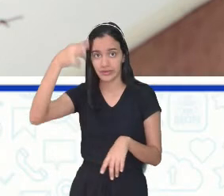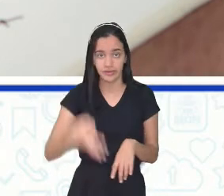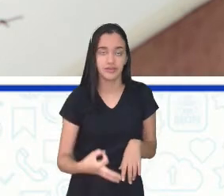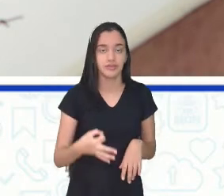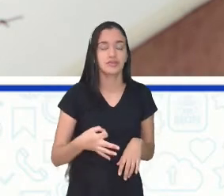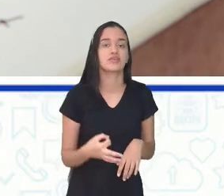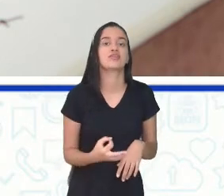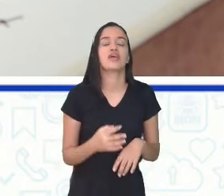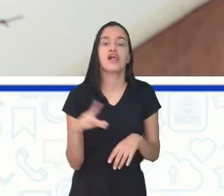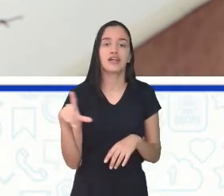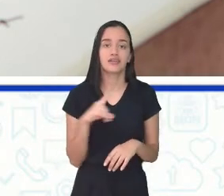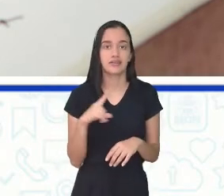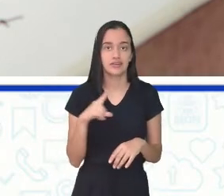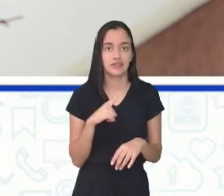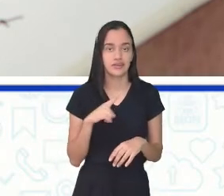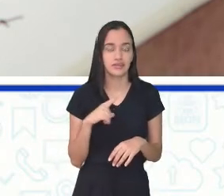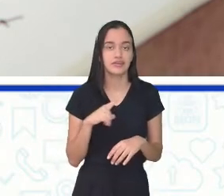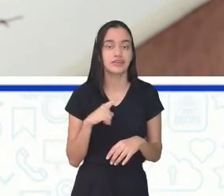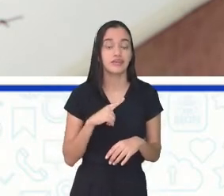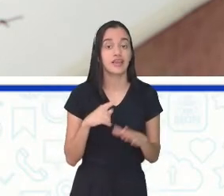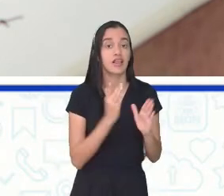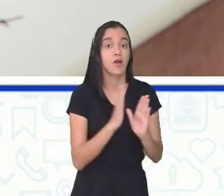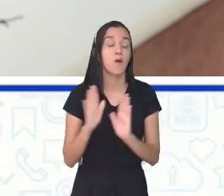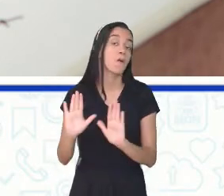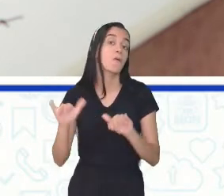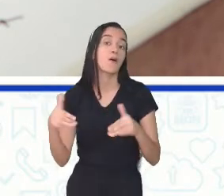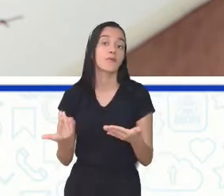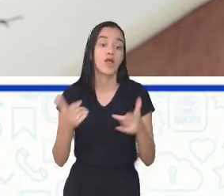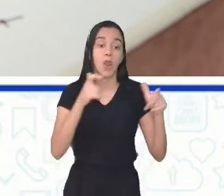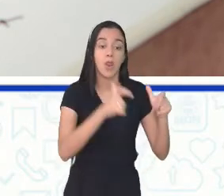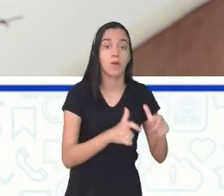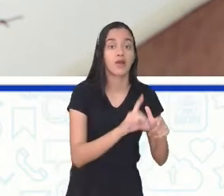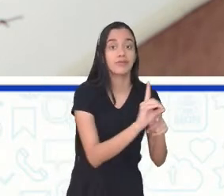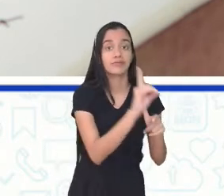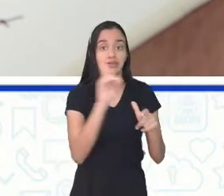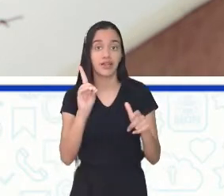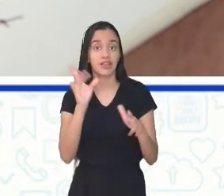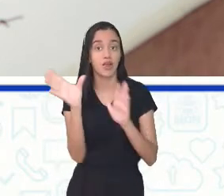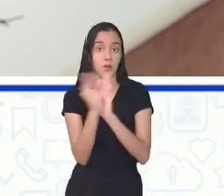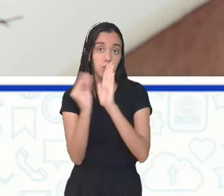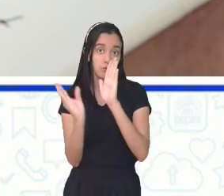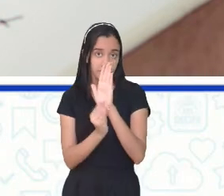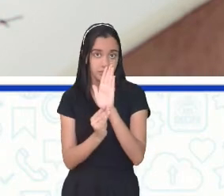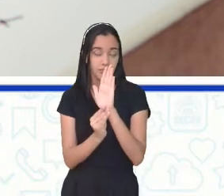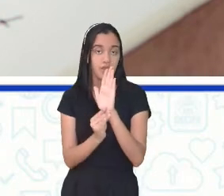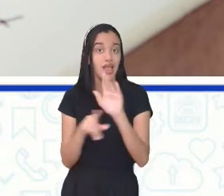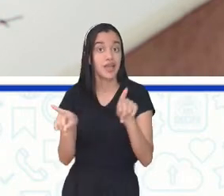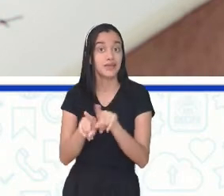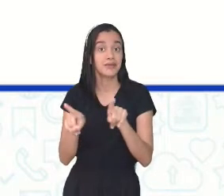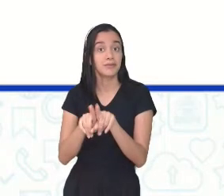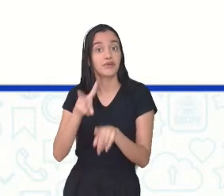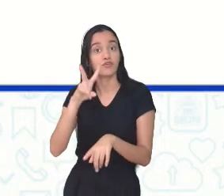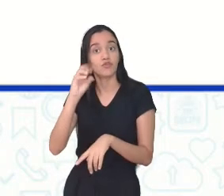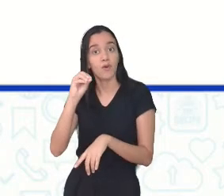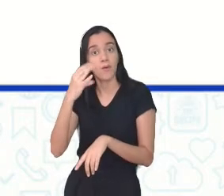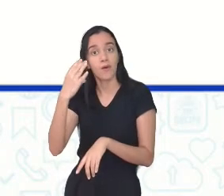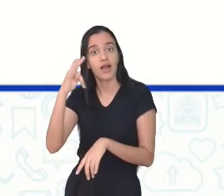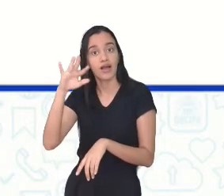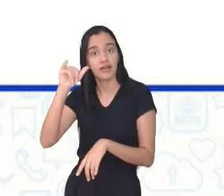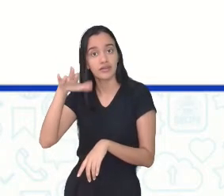Esses devem estar na seguinte ordem. Local e data, conteúdo e vocativo.